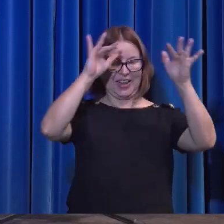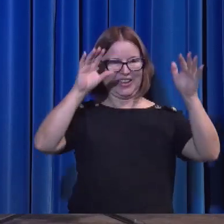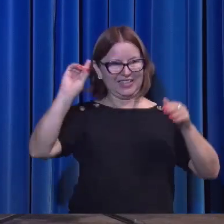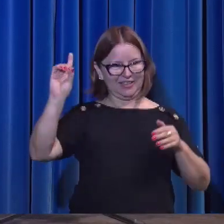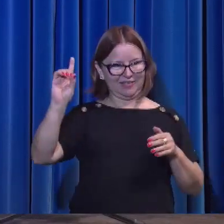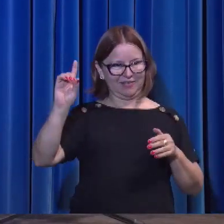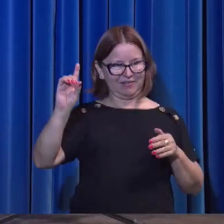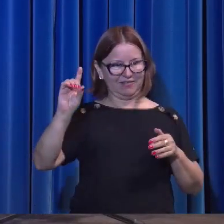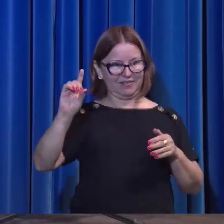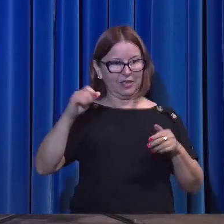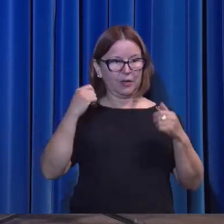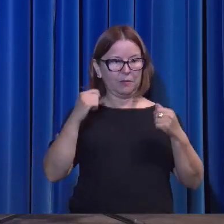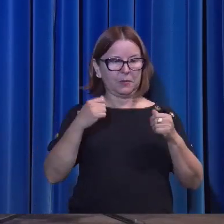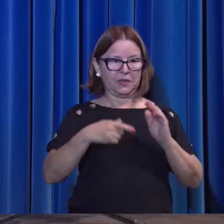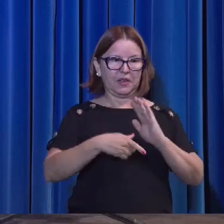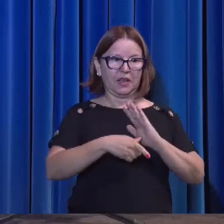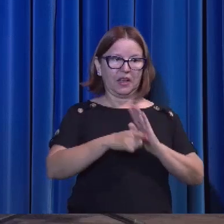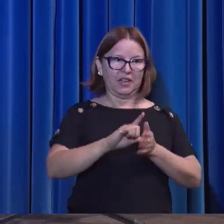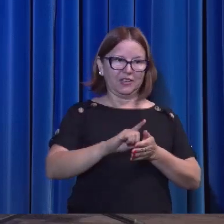crer para ver.